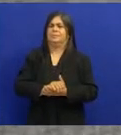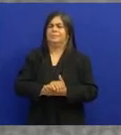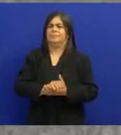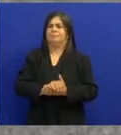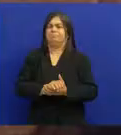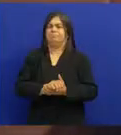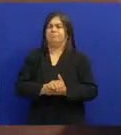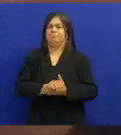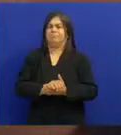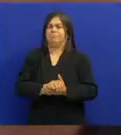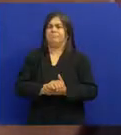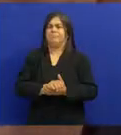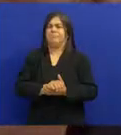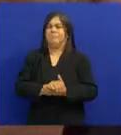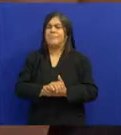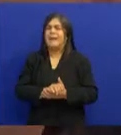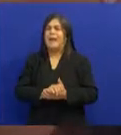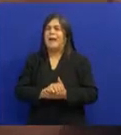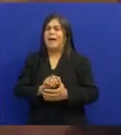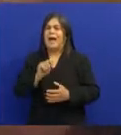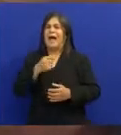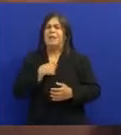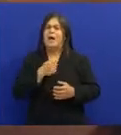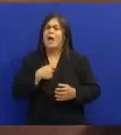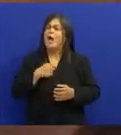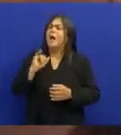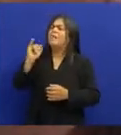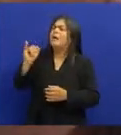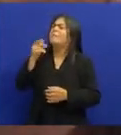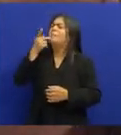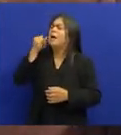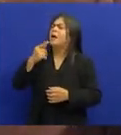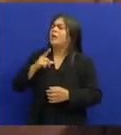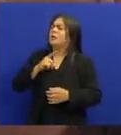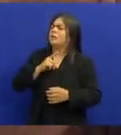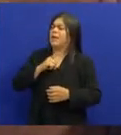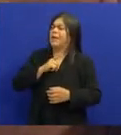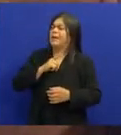Aí levou Ele disse Eu tenho um pandeirista Muito bom